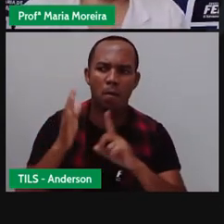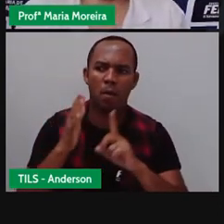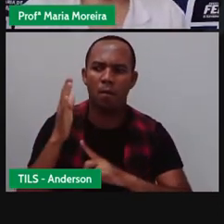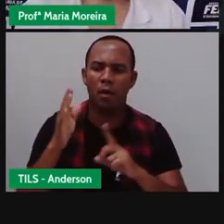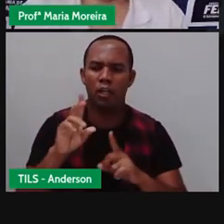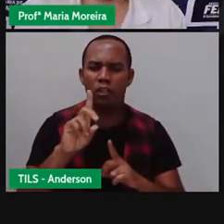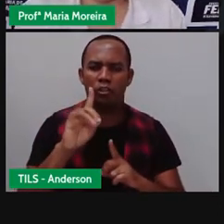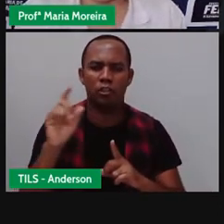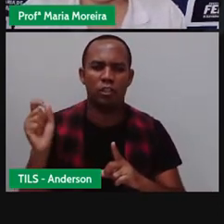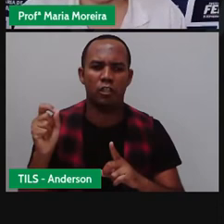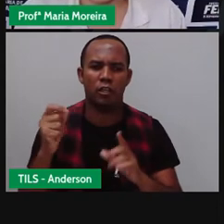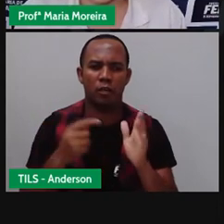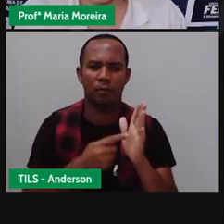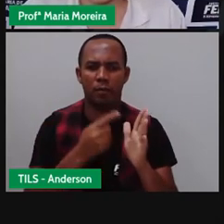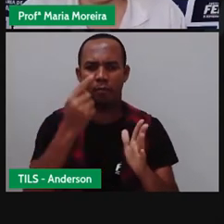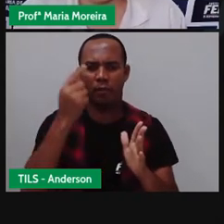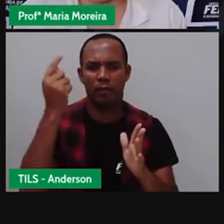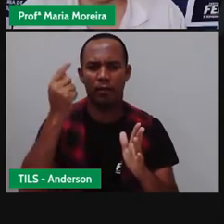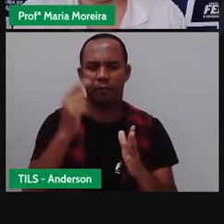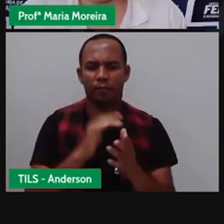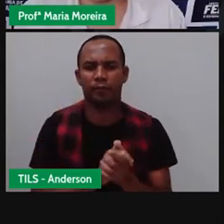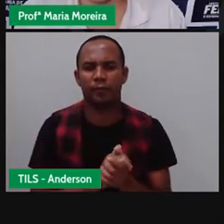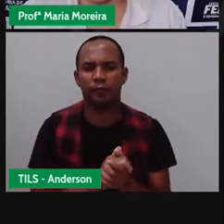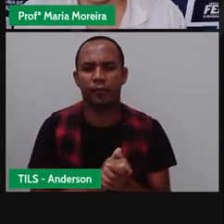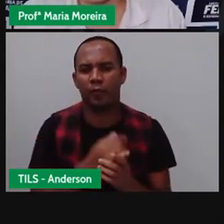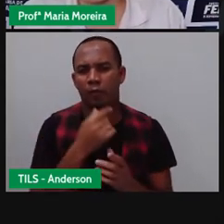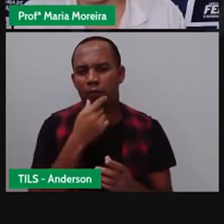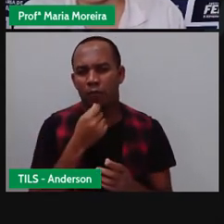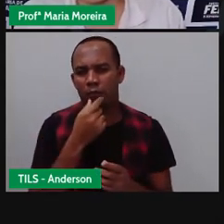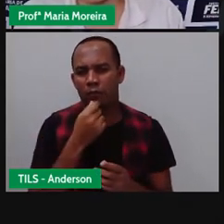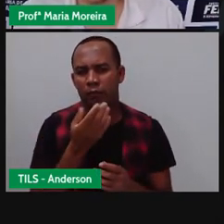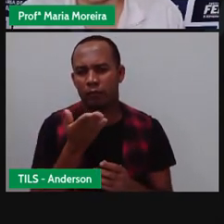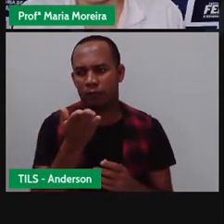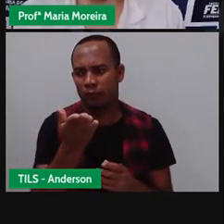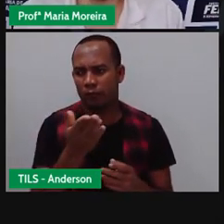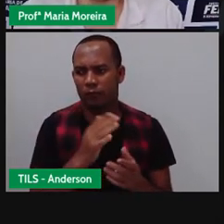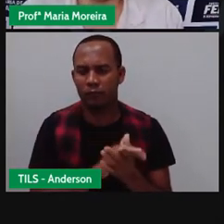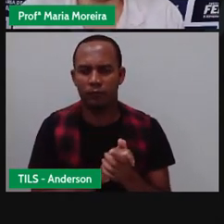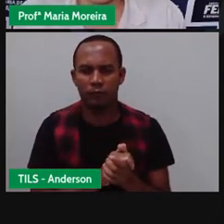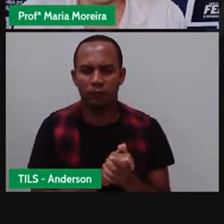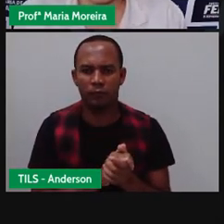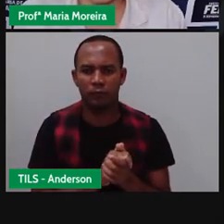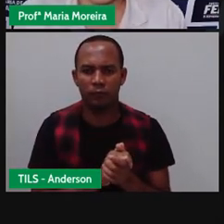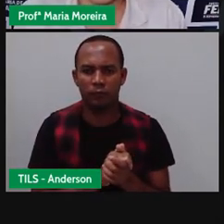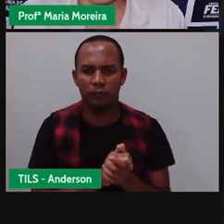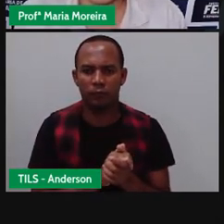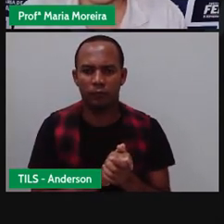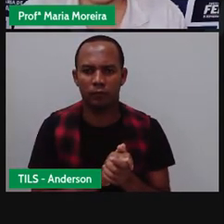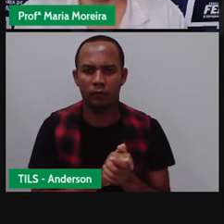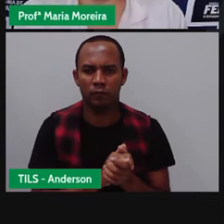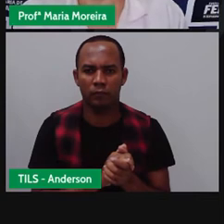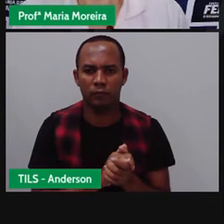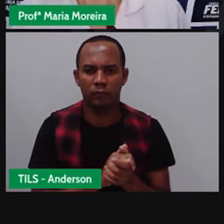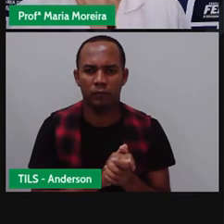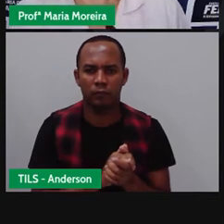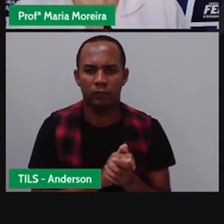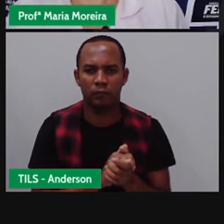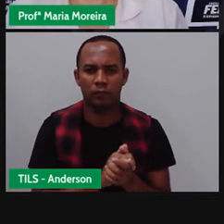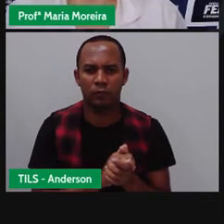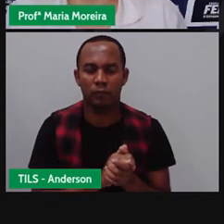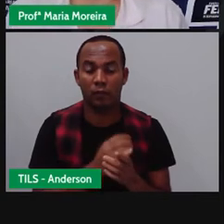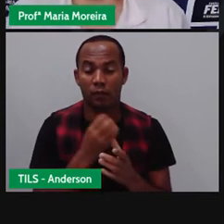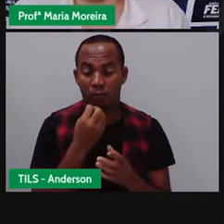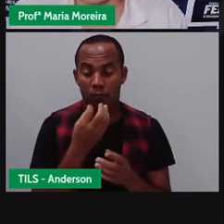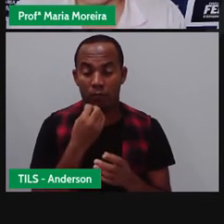dia da sua inauguração, tá? Esse senhor aqui, né? A Cixatobriand. Bom,